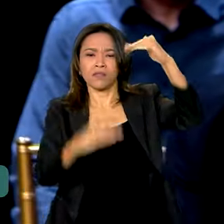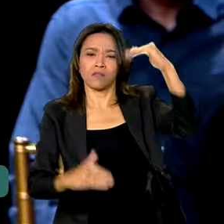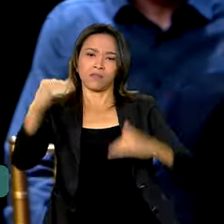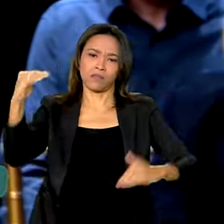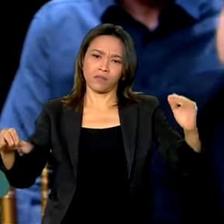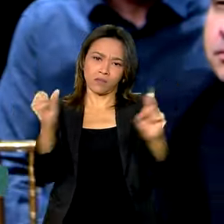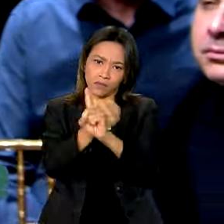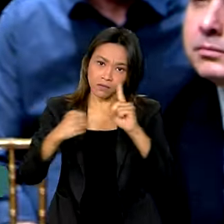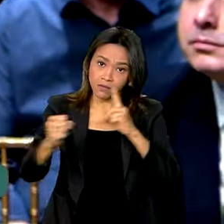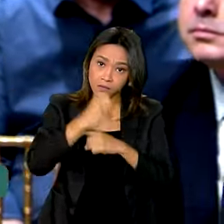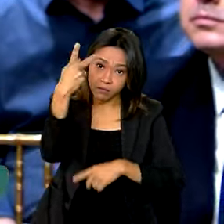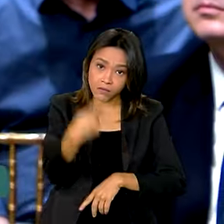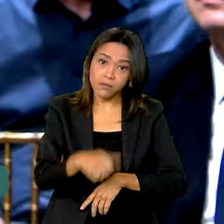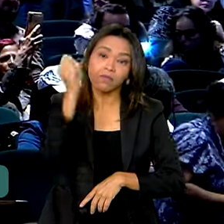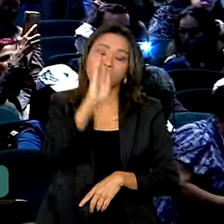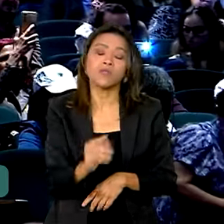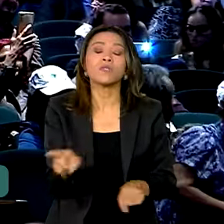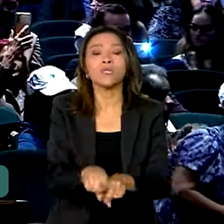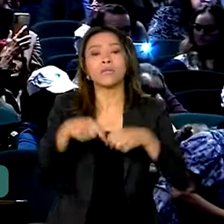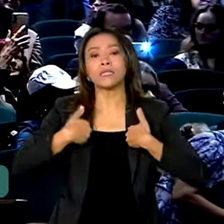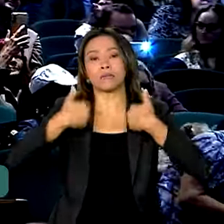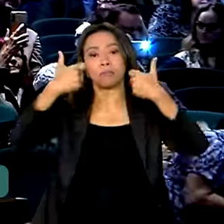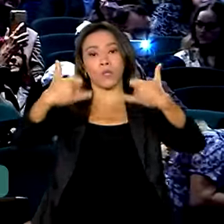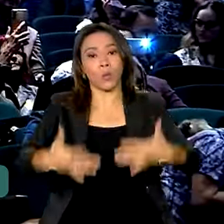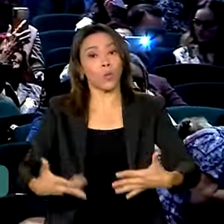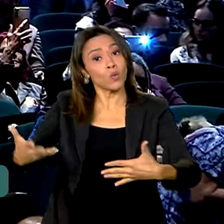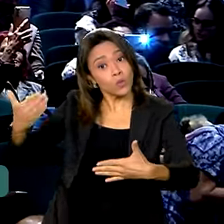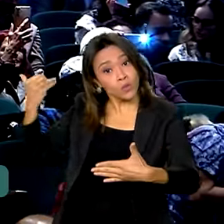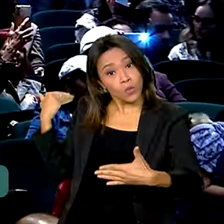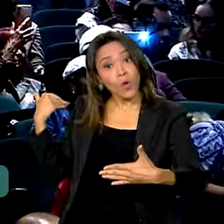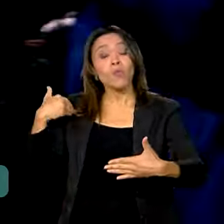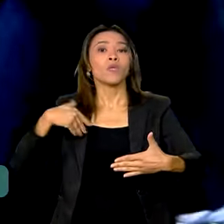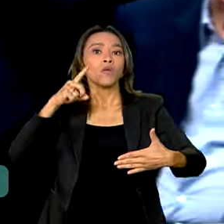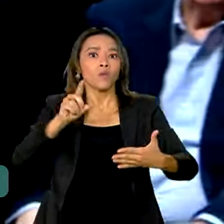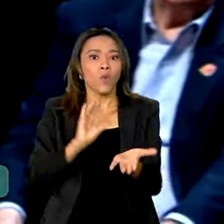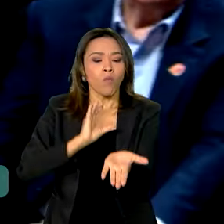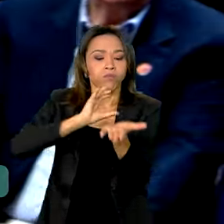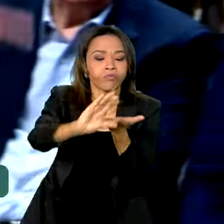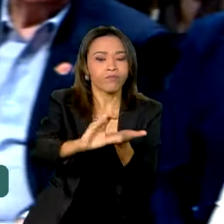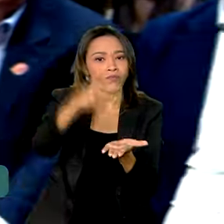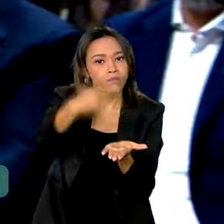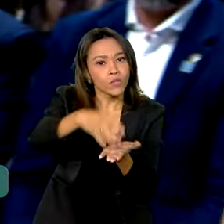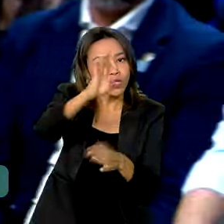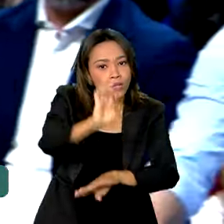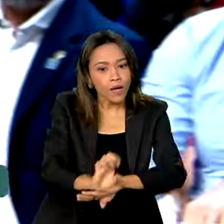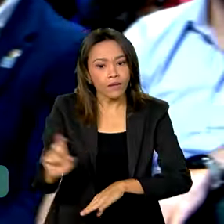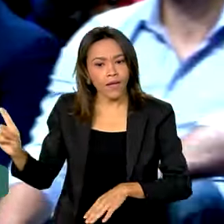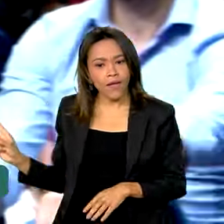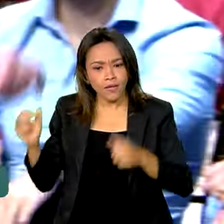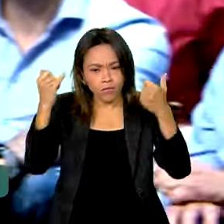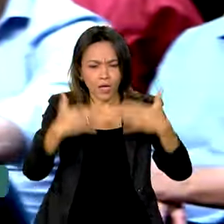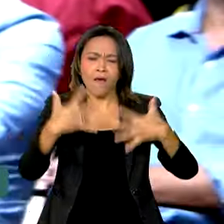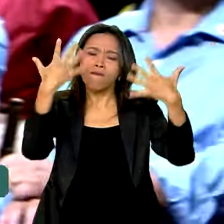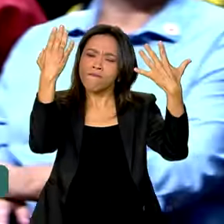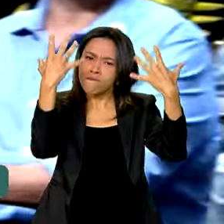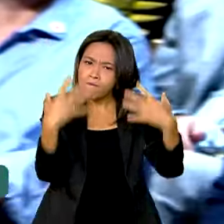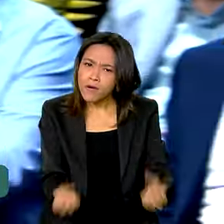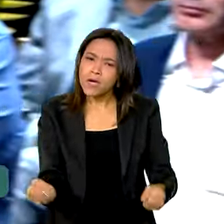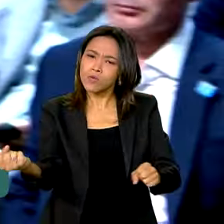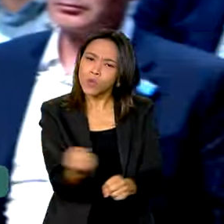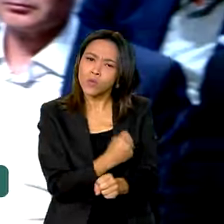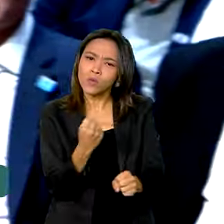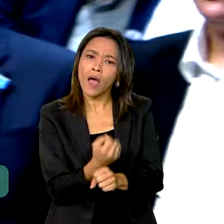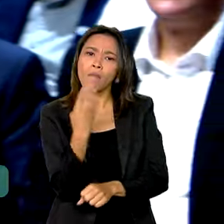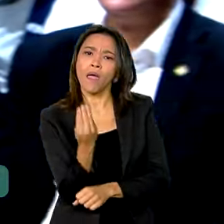país e ressaltou os anúncios no estado. Nós vamos fazer a BR-381,